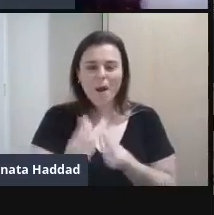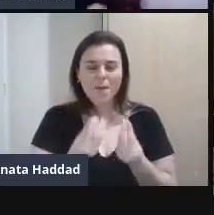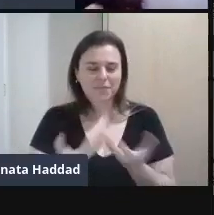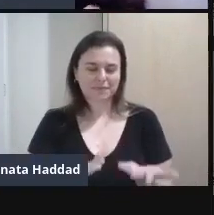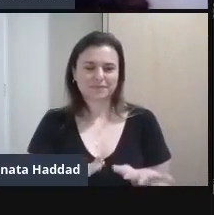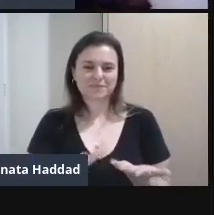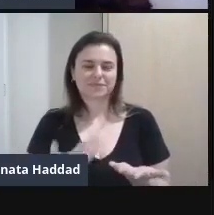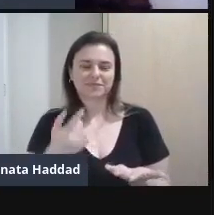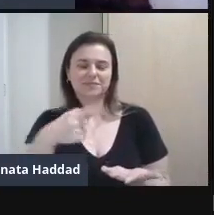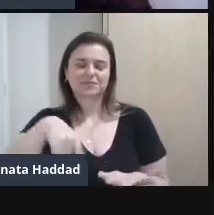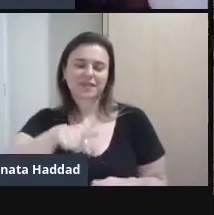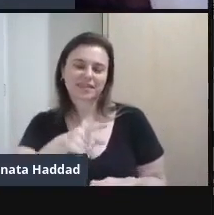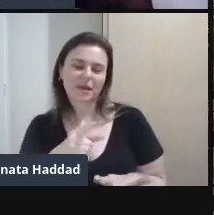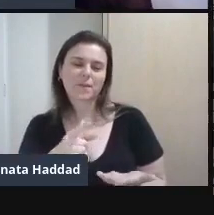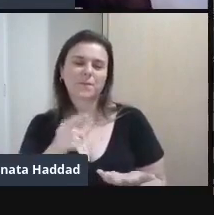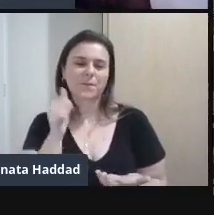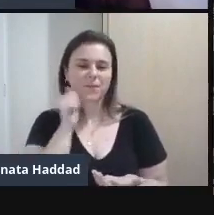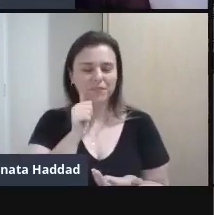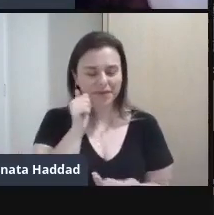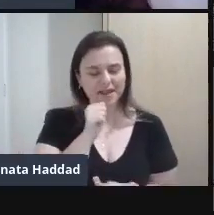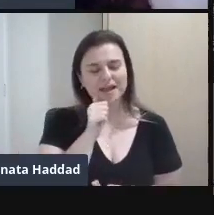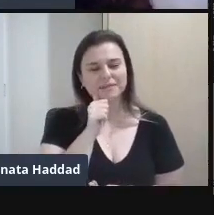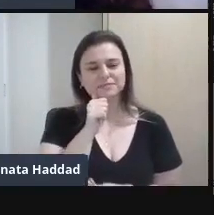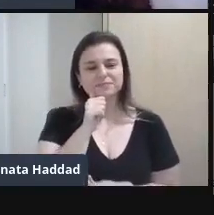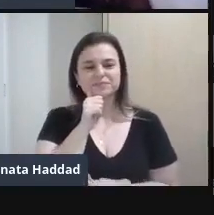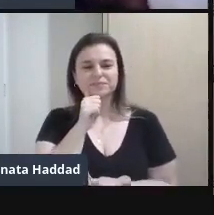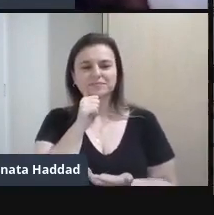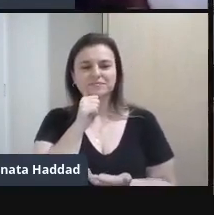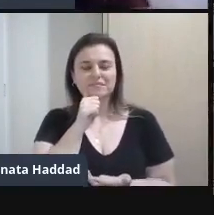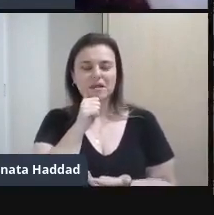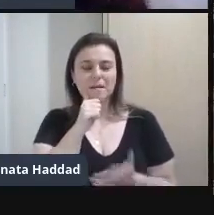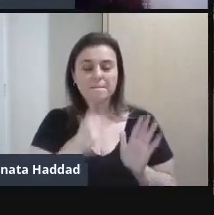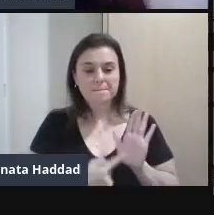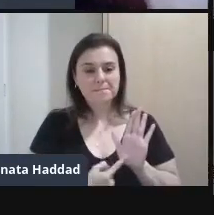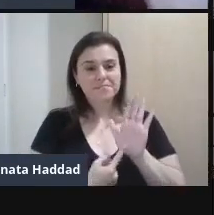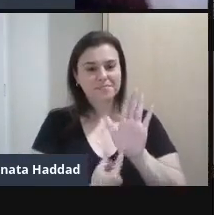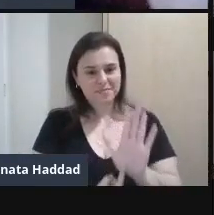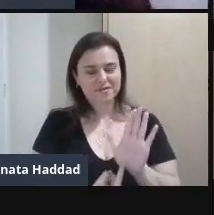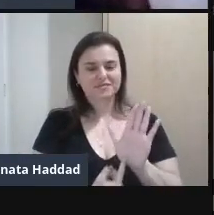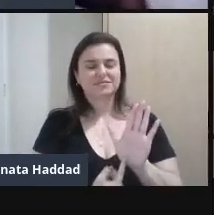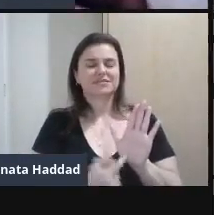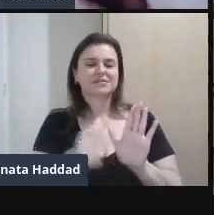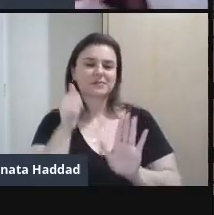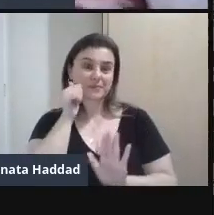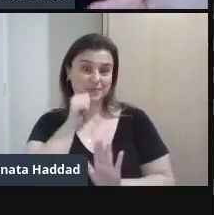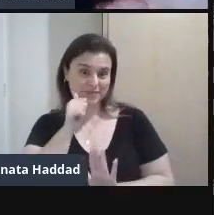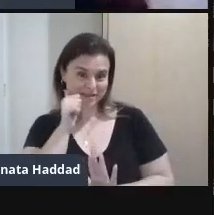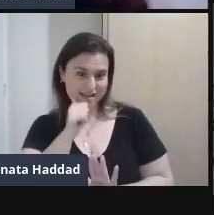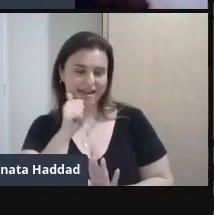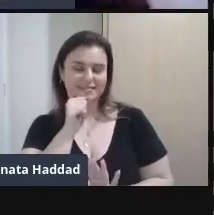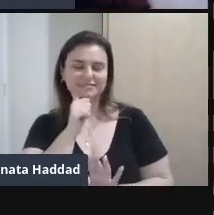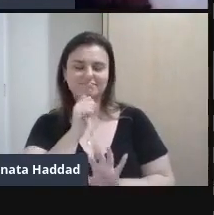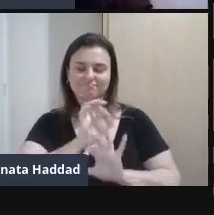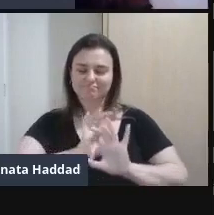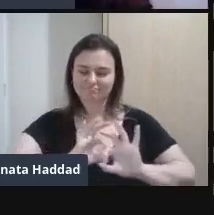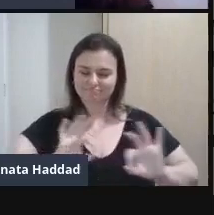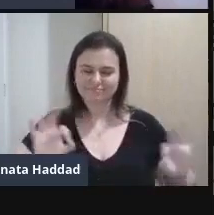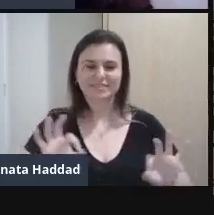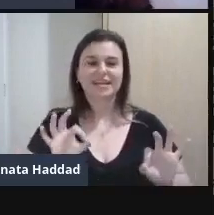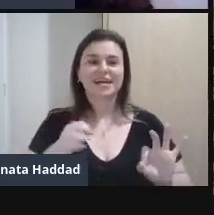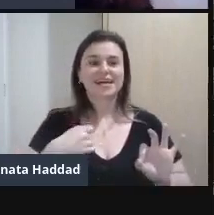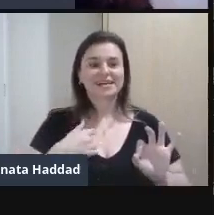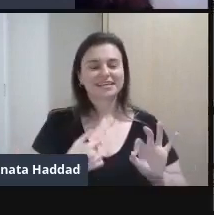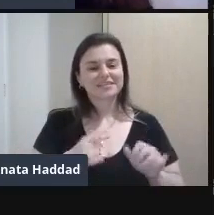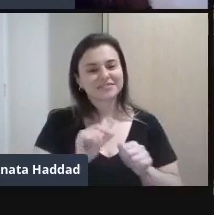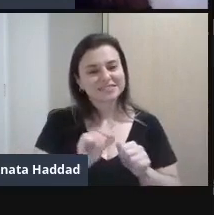Trazem pra gente Essas Essas histórias De mulheres Realmente incríveis Que atuaram Em diversos segmentos